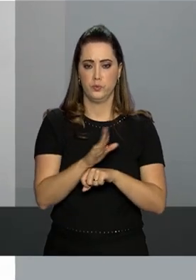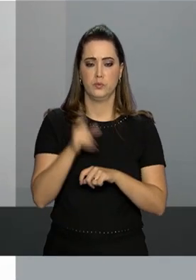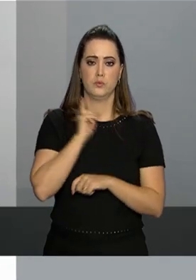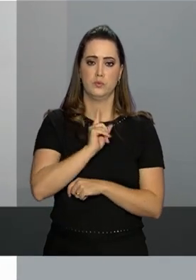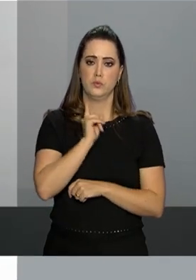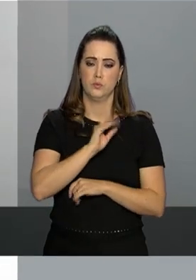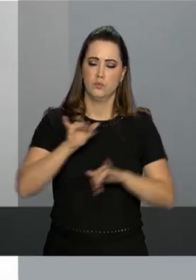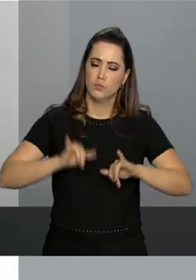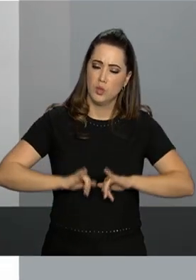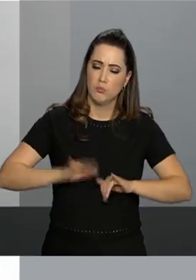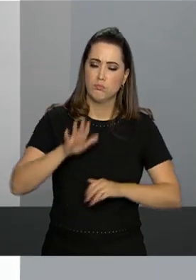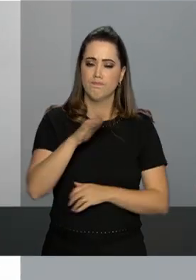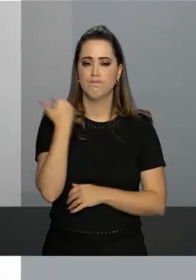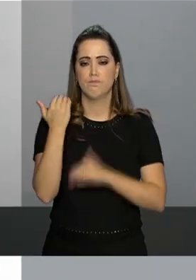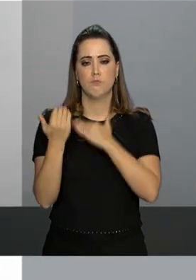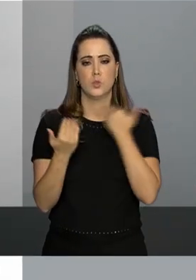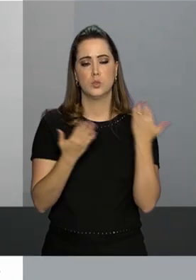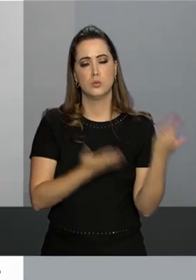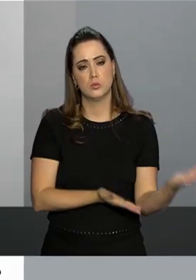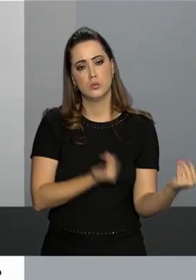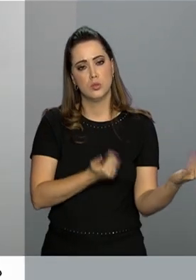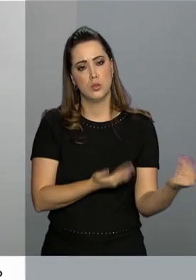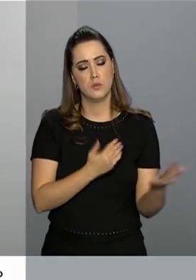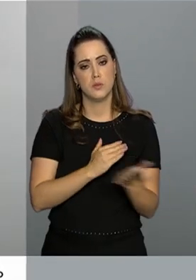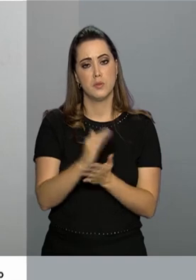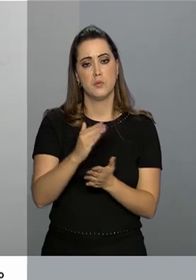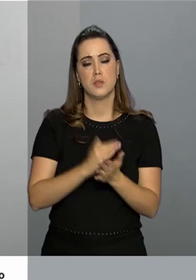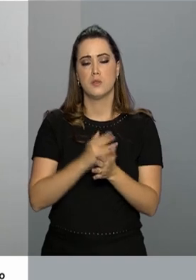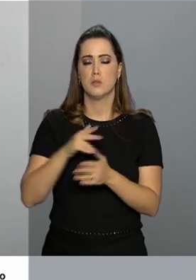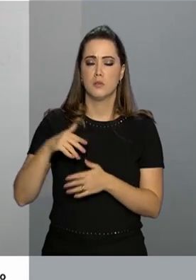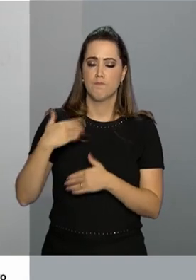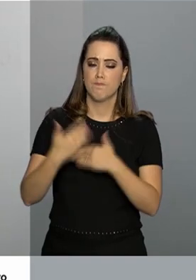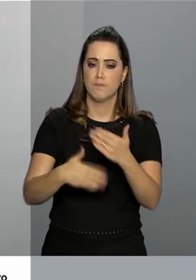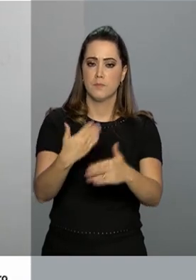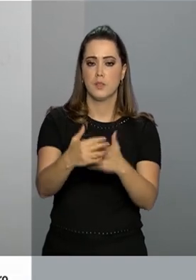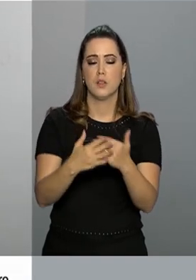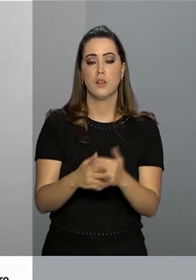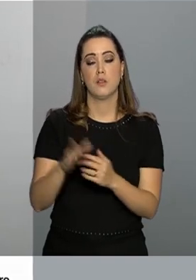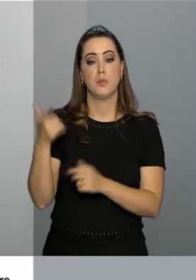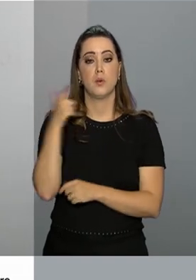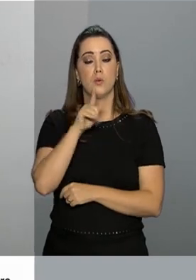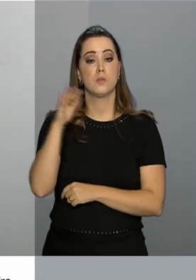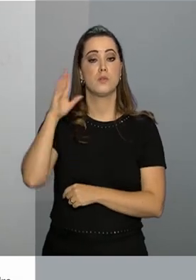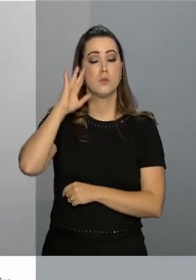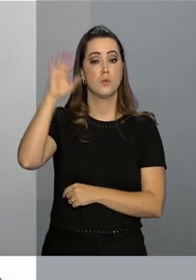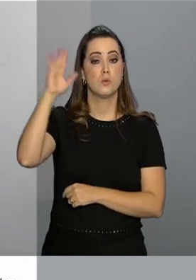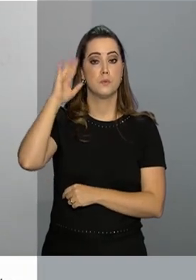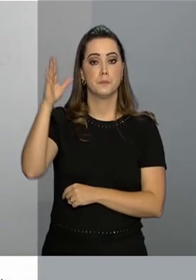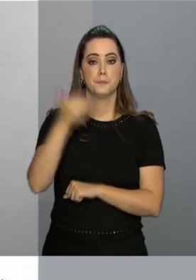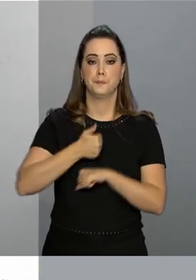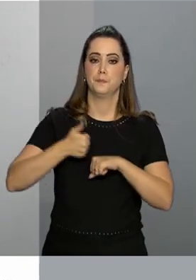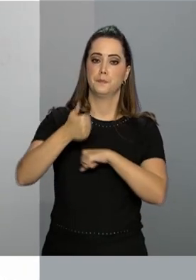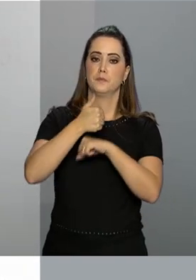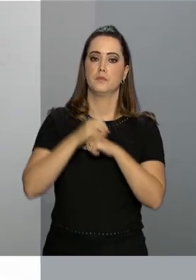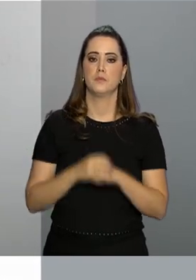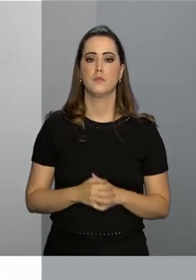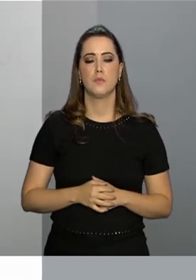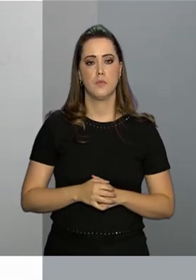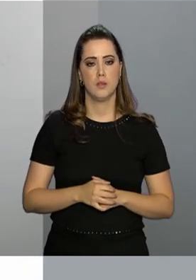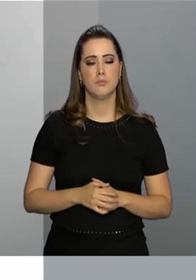vitimando jovens vidas que iniciavam sua caminhada rumo à realização de seus sonhos profissionais.